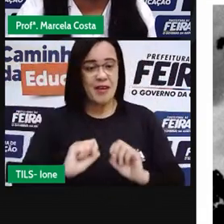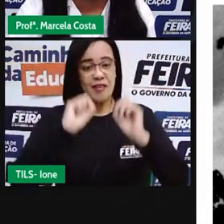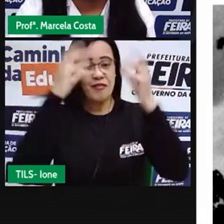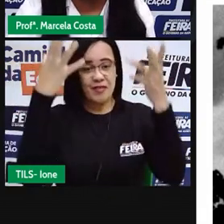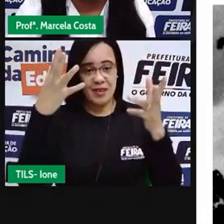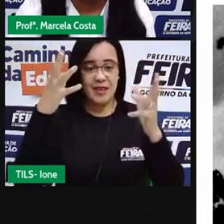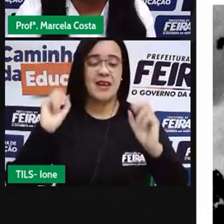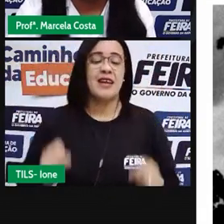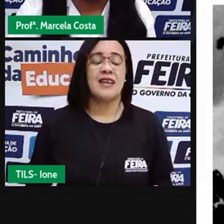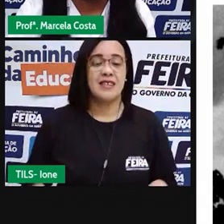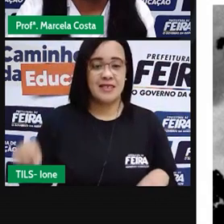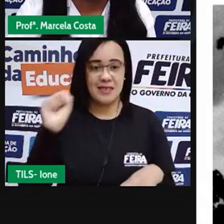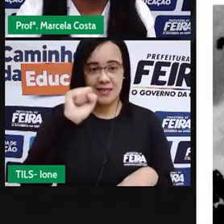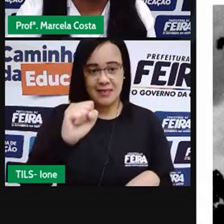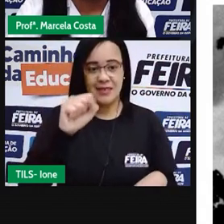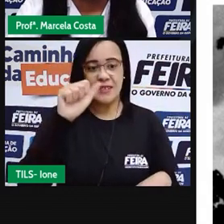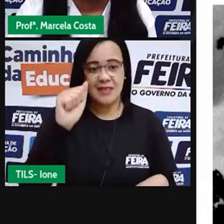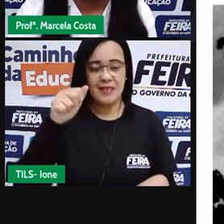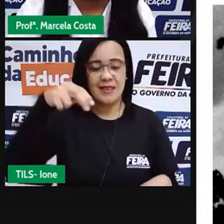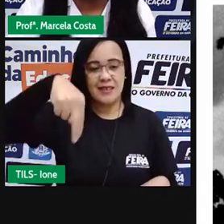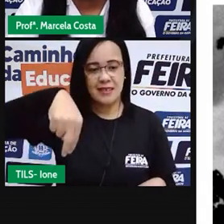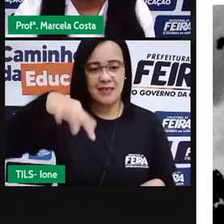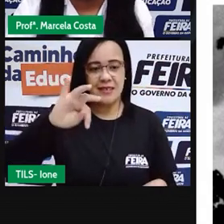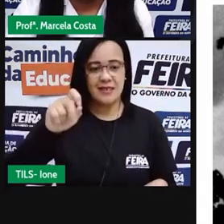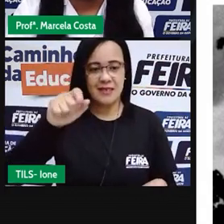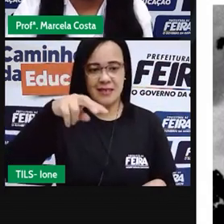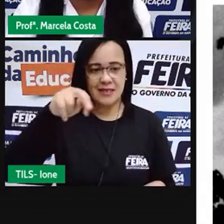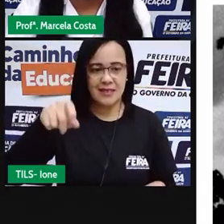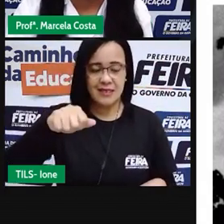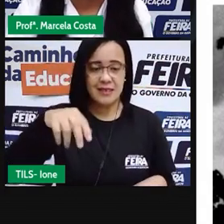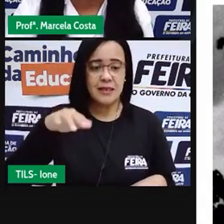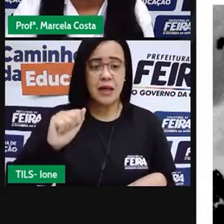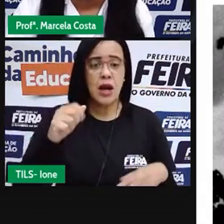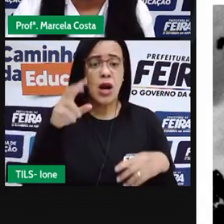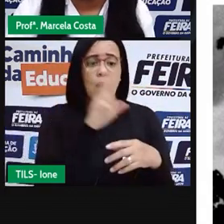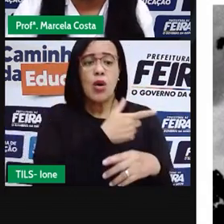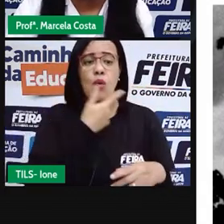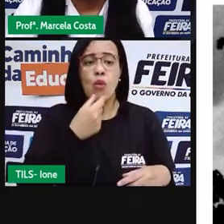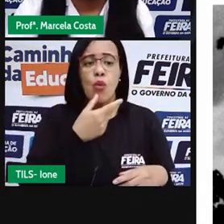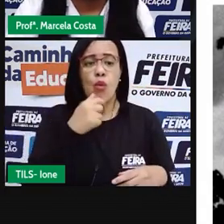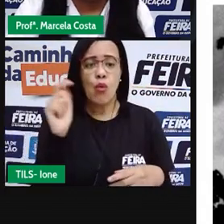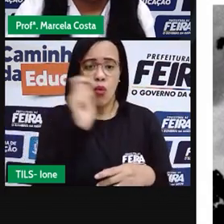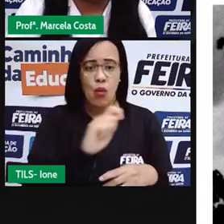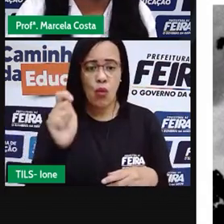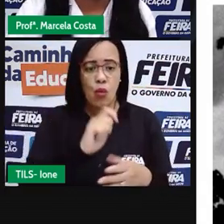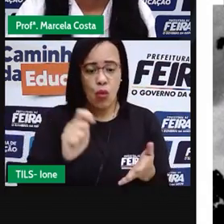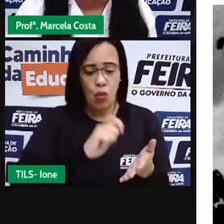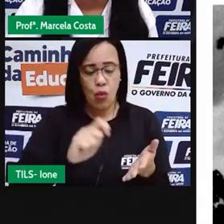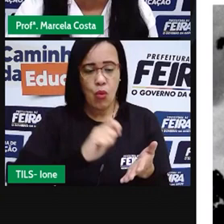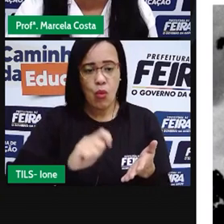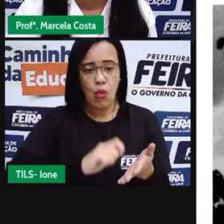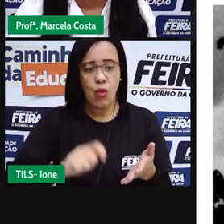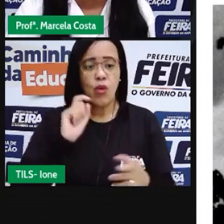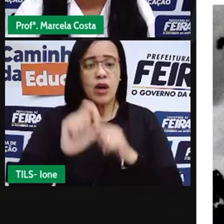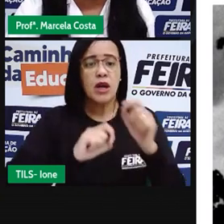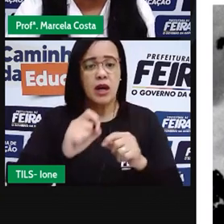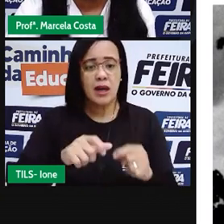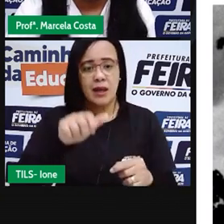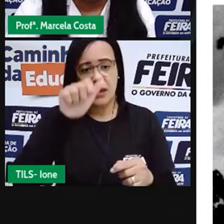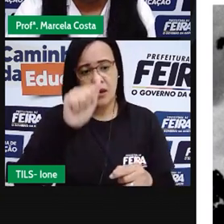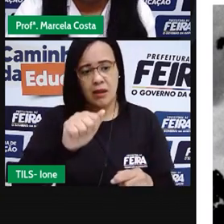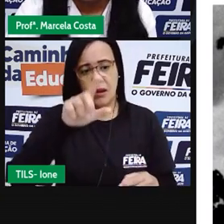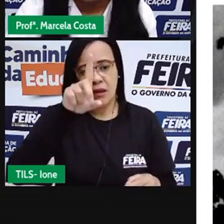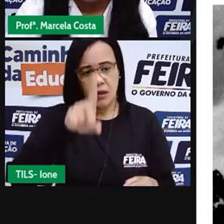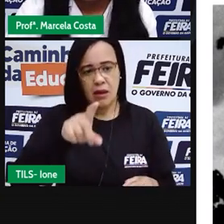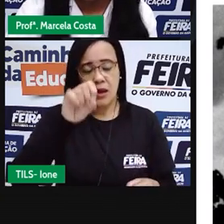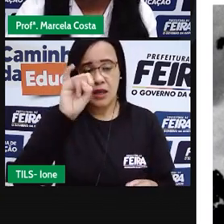por Aldir Sonsinho. Essa reportagem, criança, ela foi publicada em 30